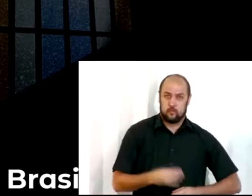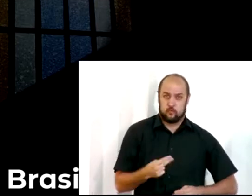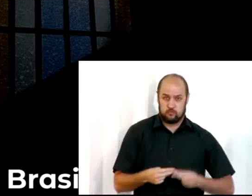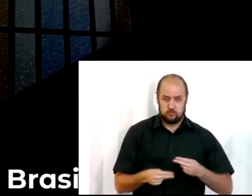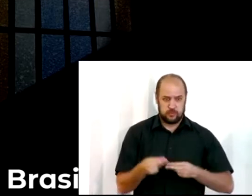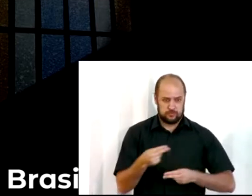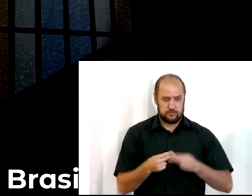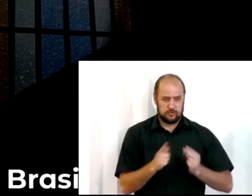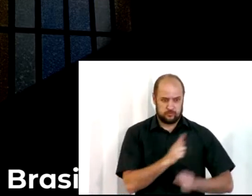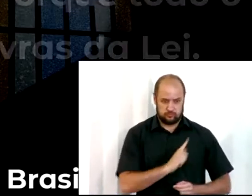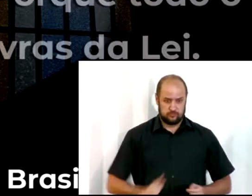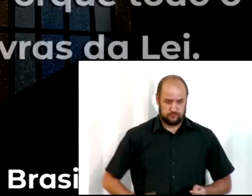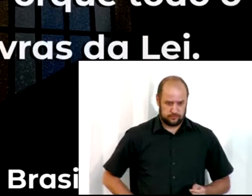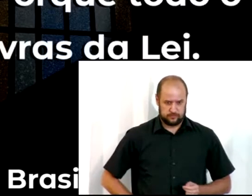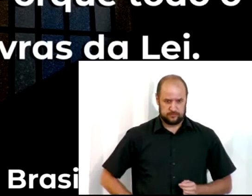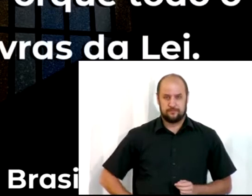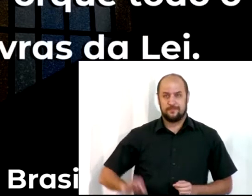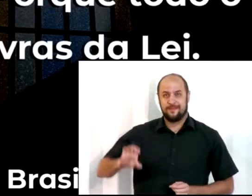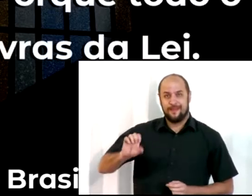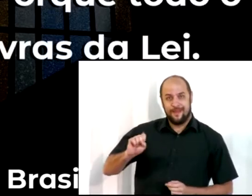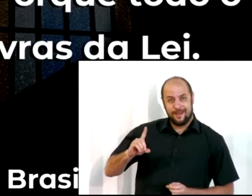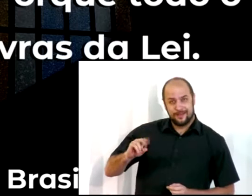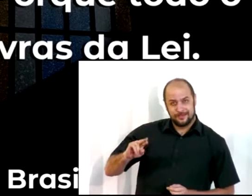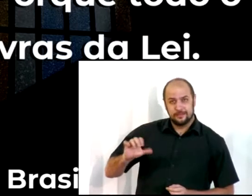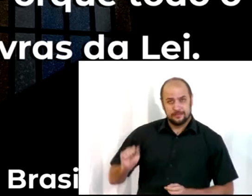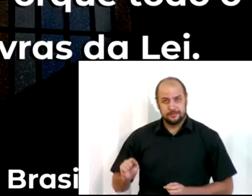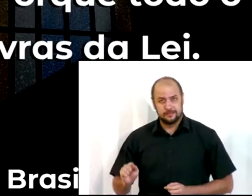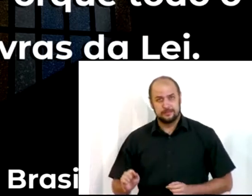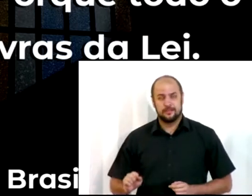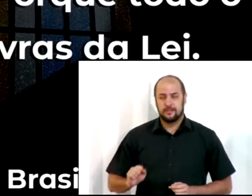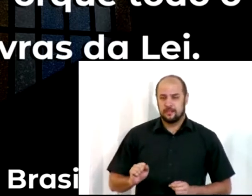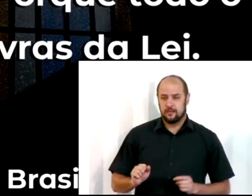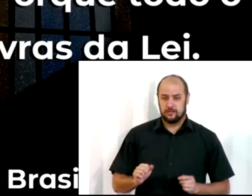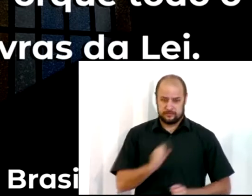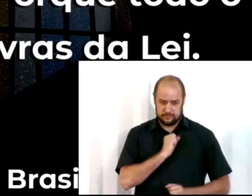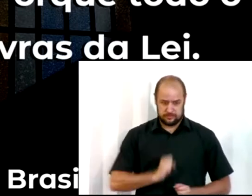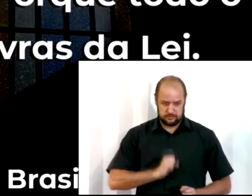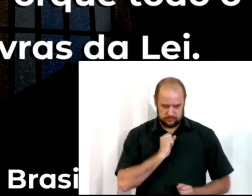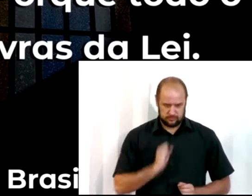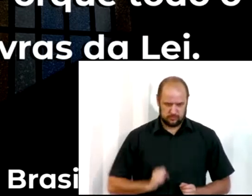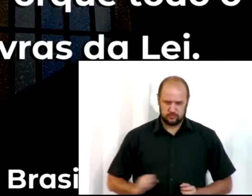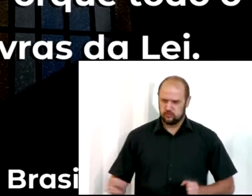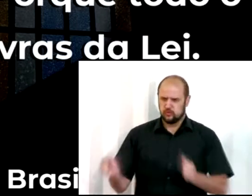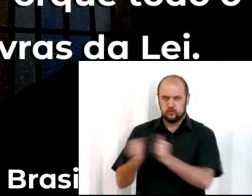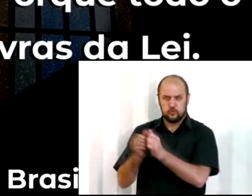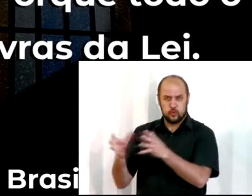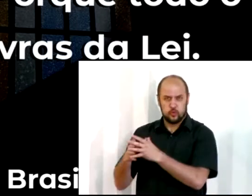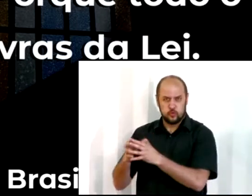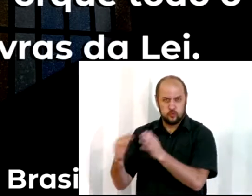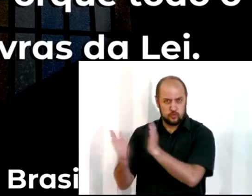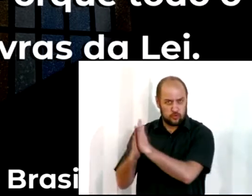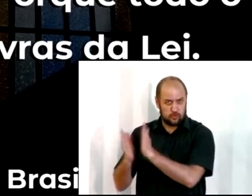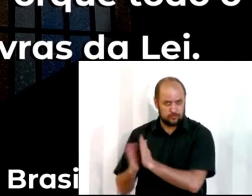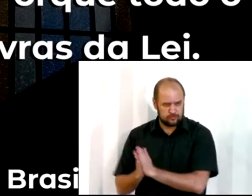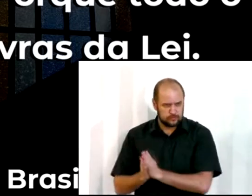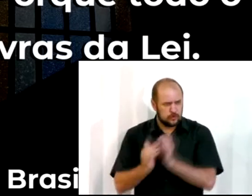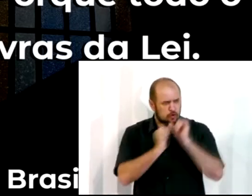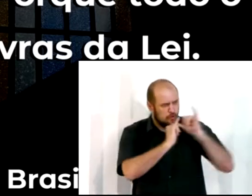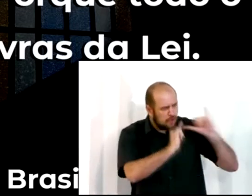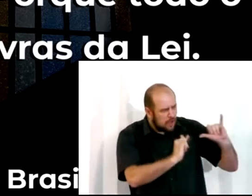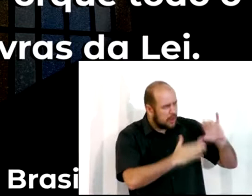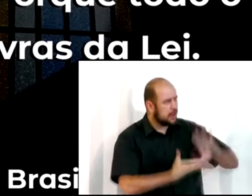governador, e Esdras, sacerdote e escribas, E os levitas, que ensinavam todo o povo, lhe disseram,